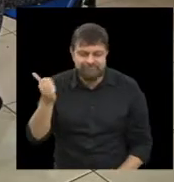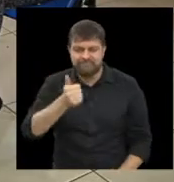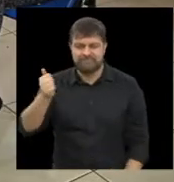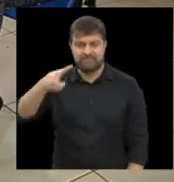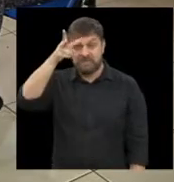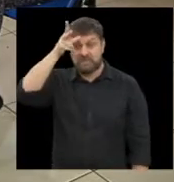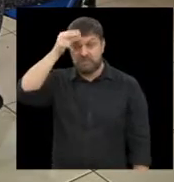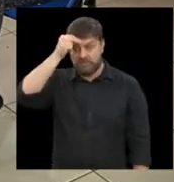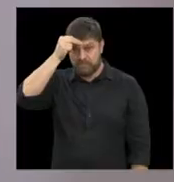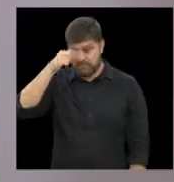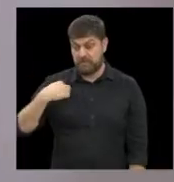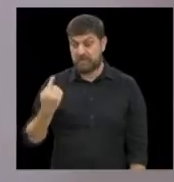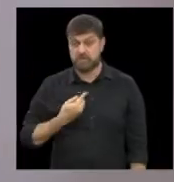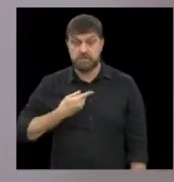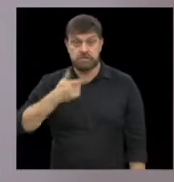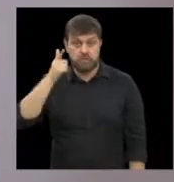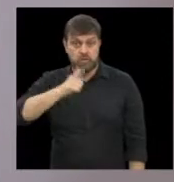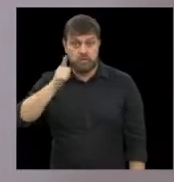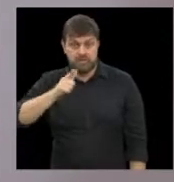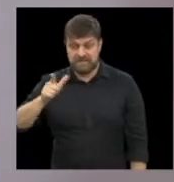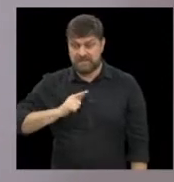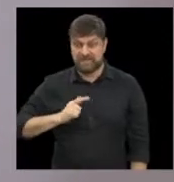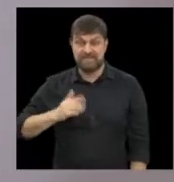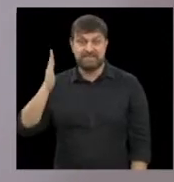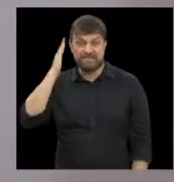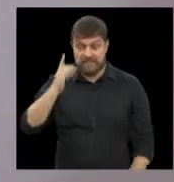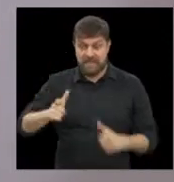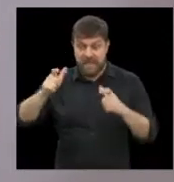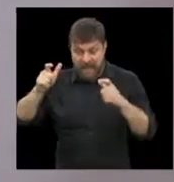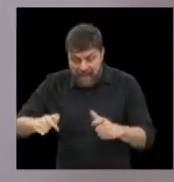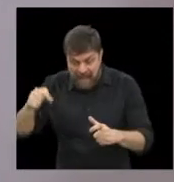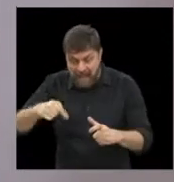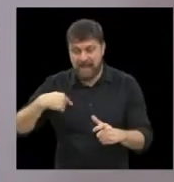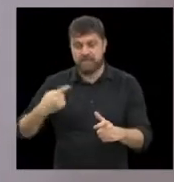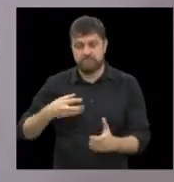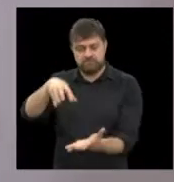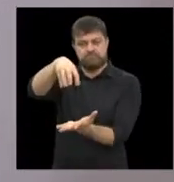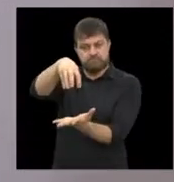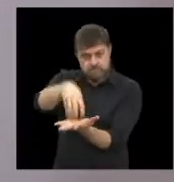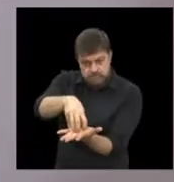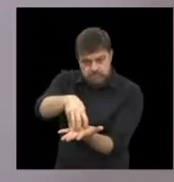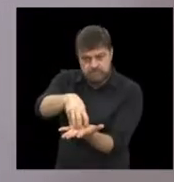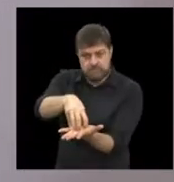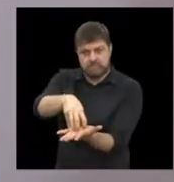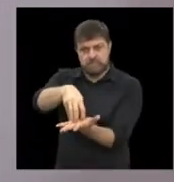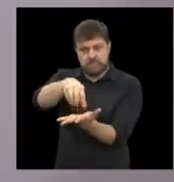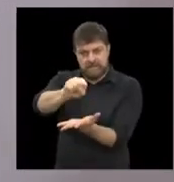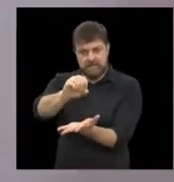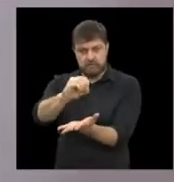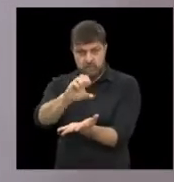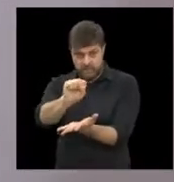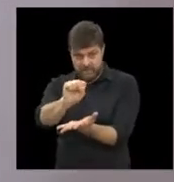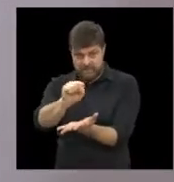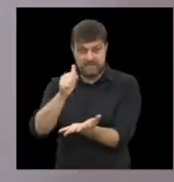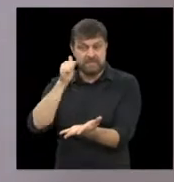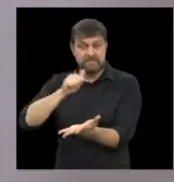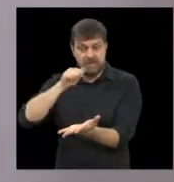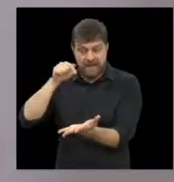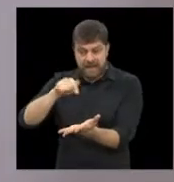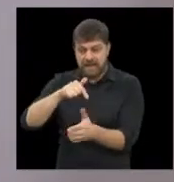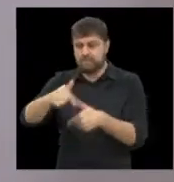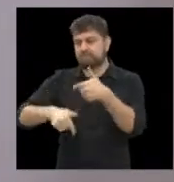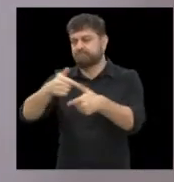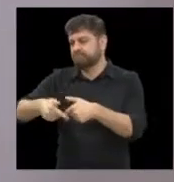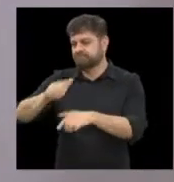onde a gente pudesse ter clareza e certeza da nossa fixação, nossas instalações e poder desenvolver todas as ações que até